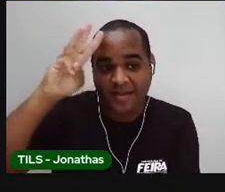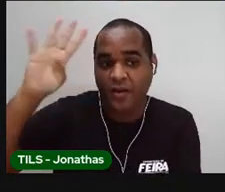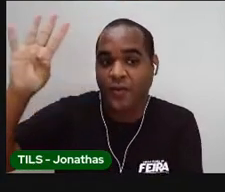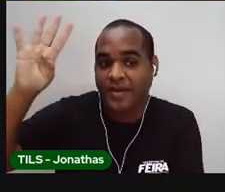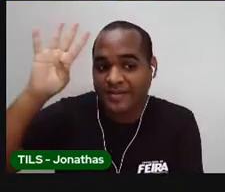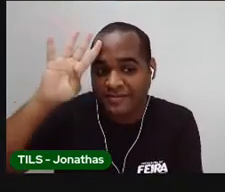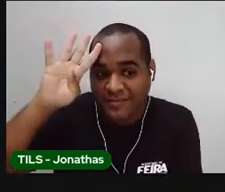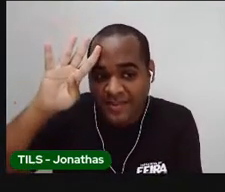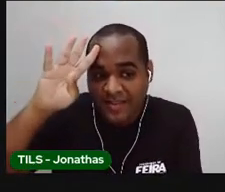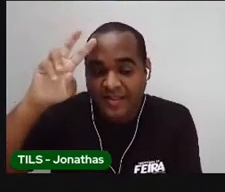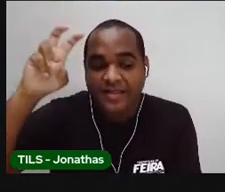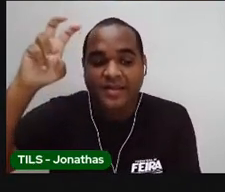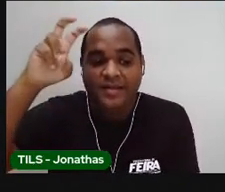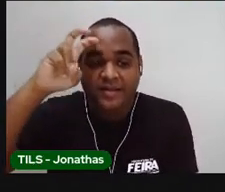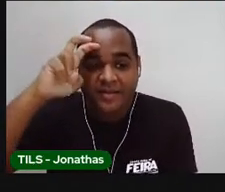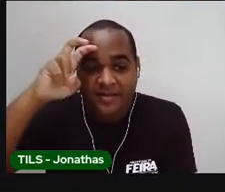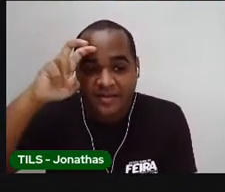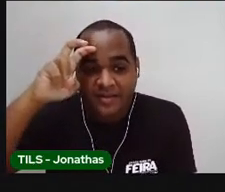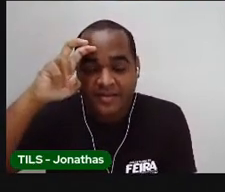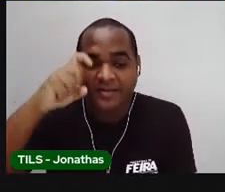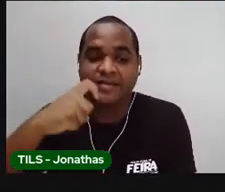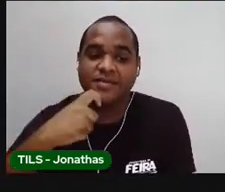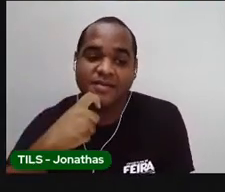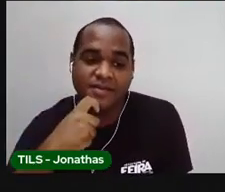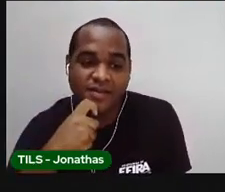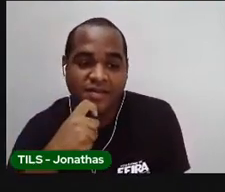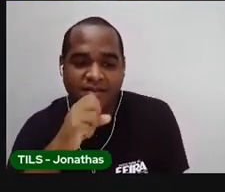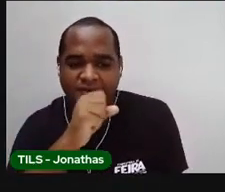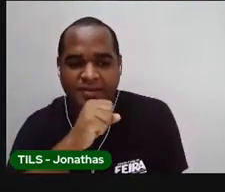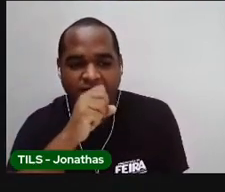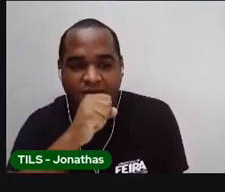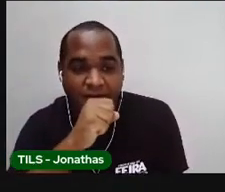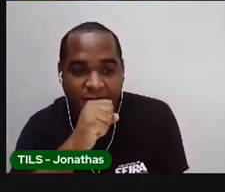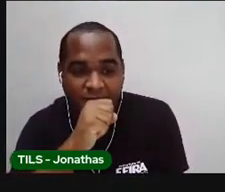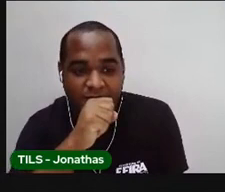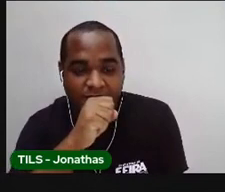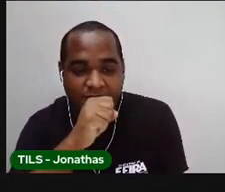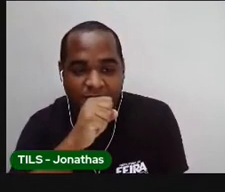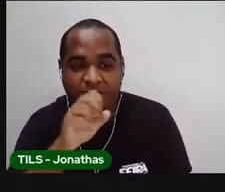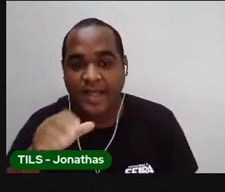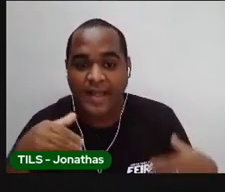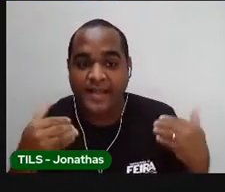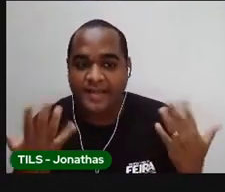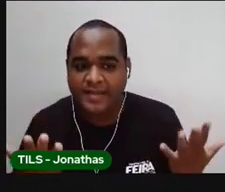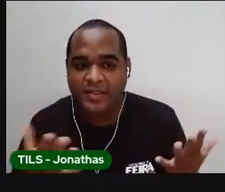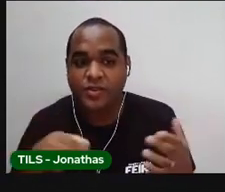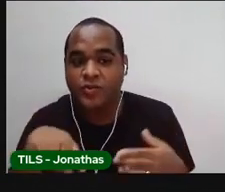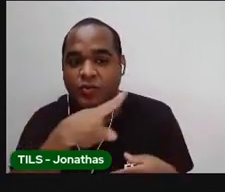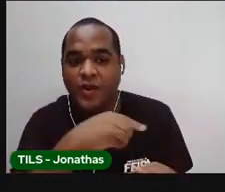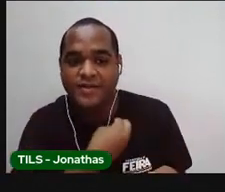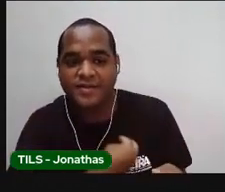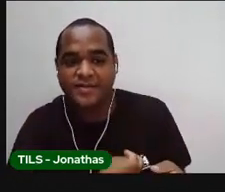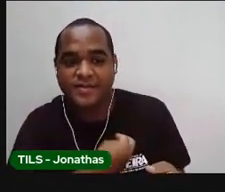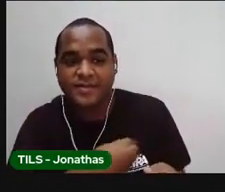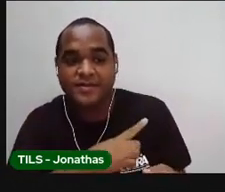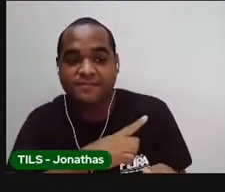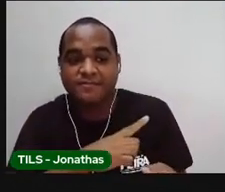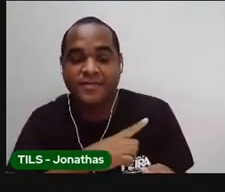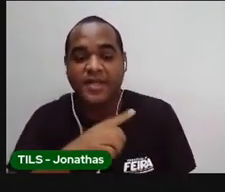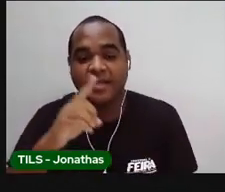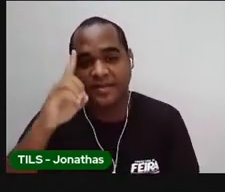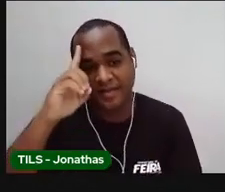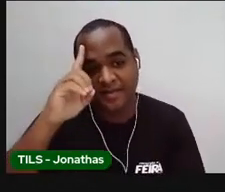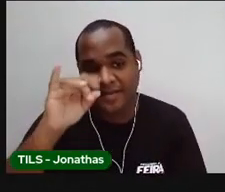quarta, quinta, sexta e sábado. E nós temos o dia